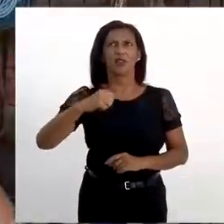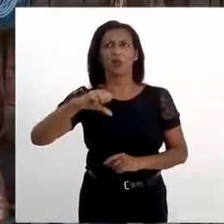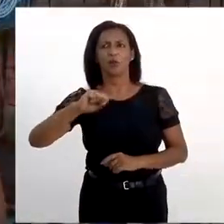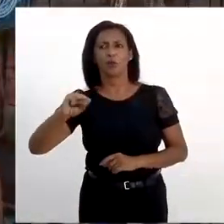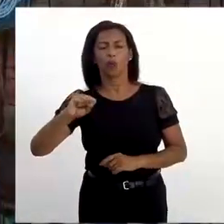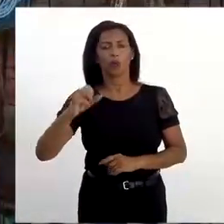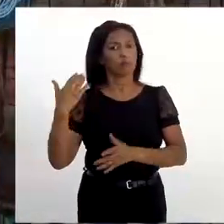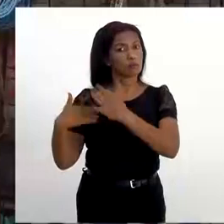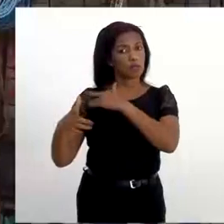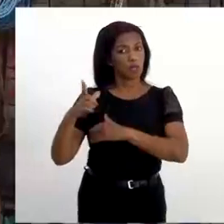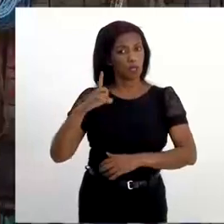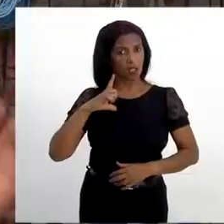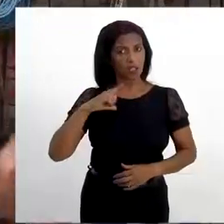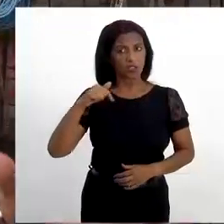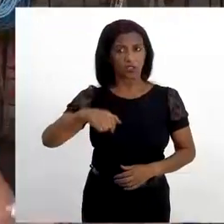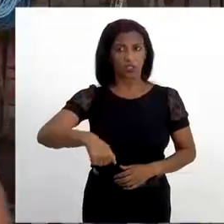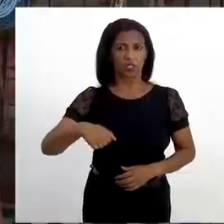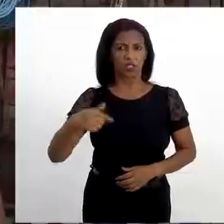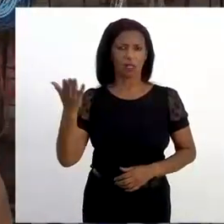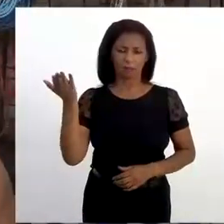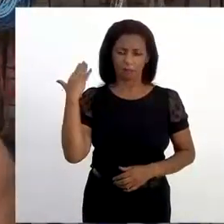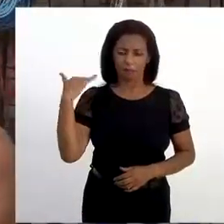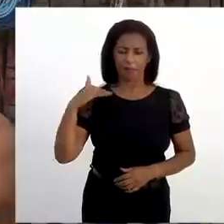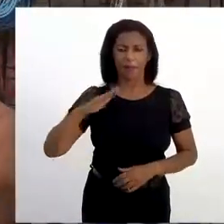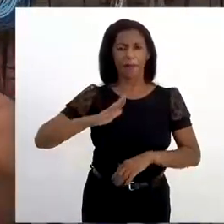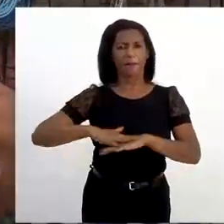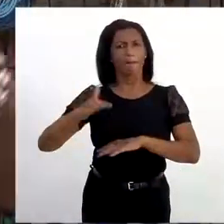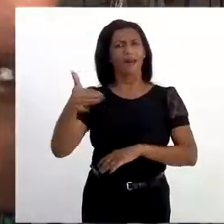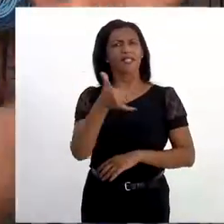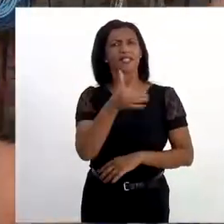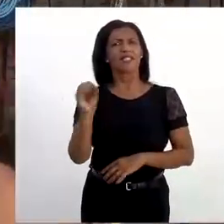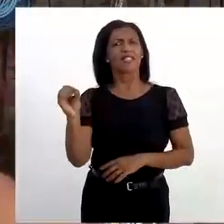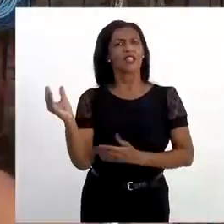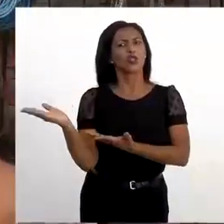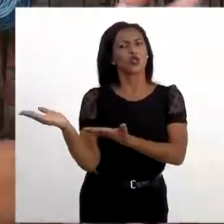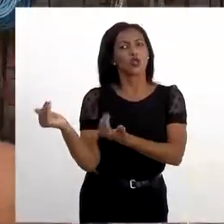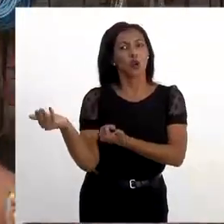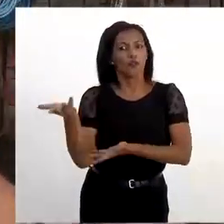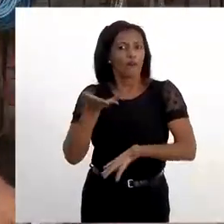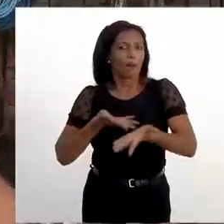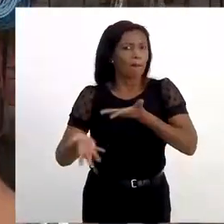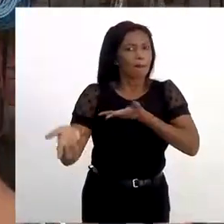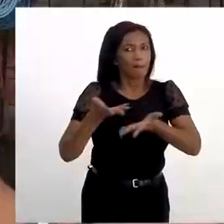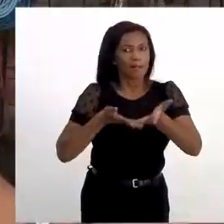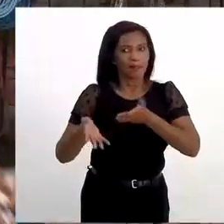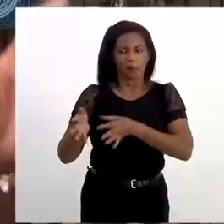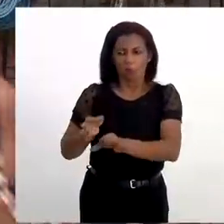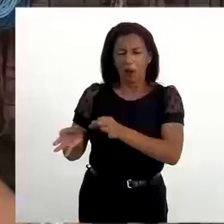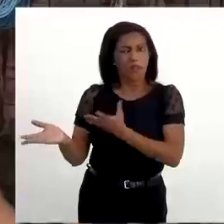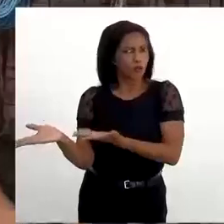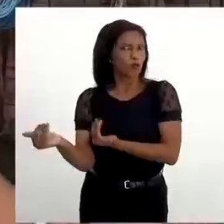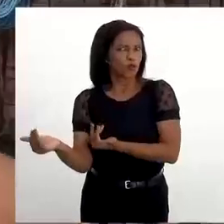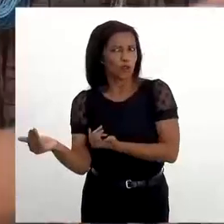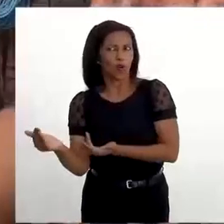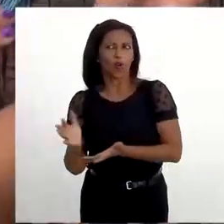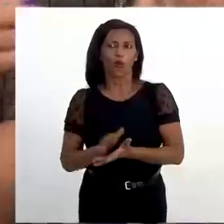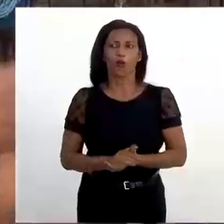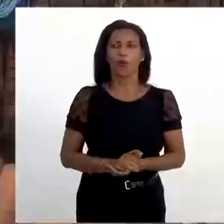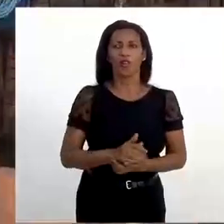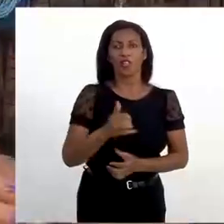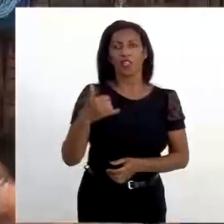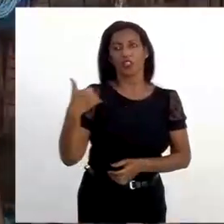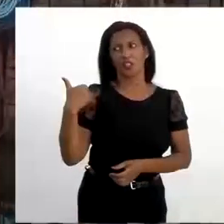Então nós tínhamos aqui, naquela época, mais de 100 adolescentes participando dos projetos. Eram adolescentes